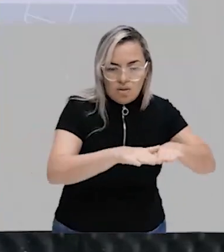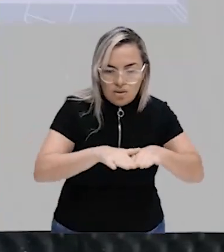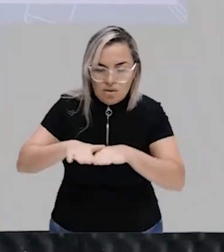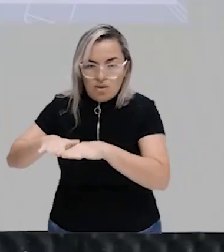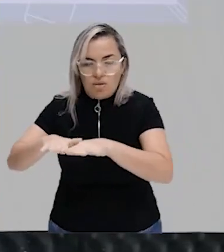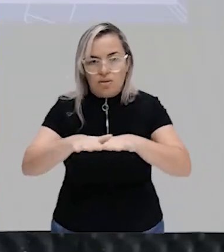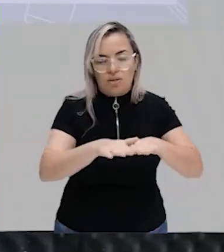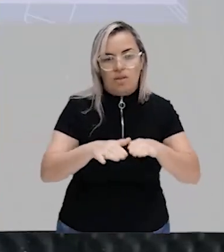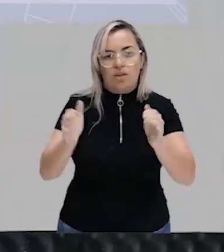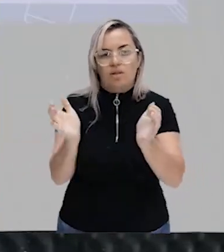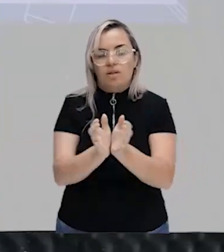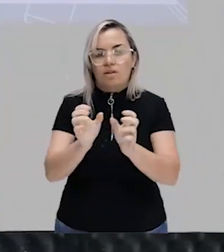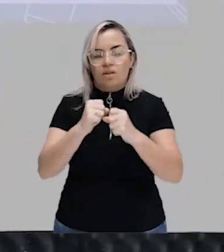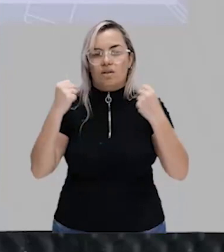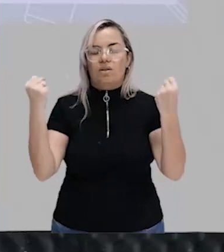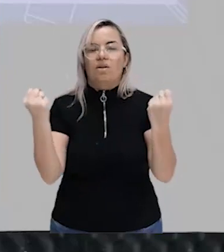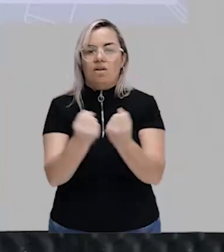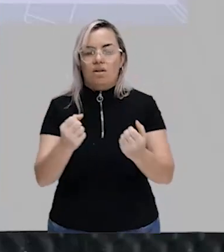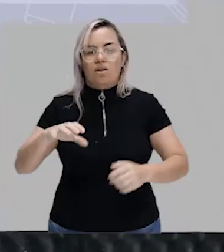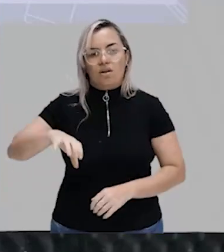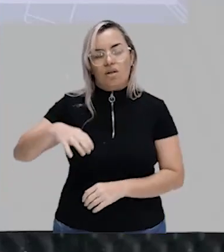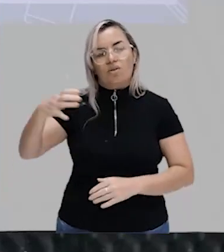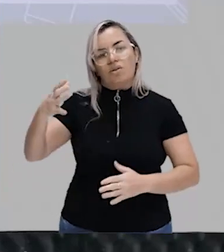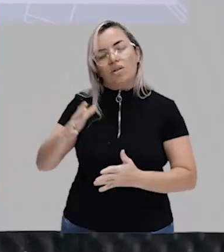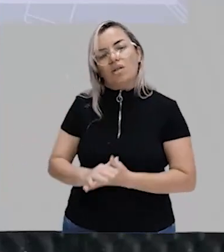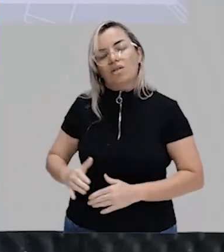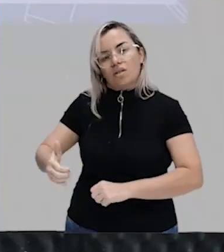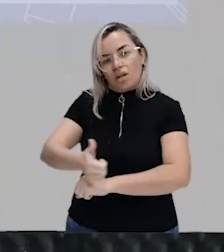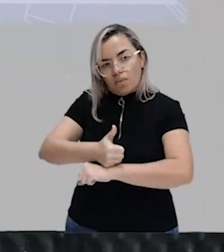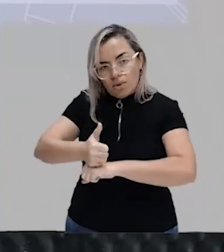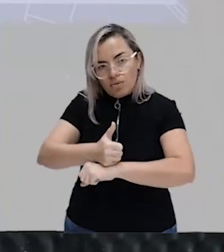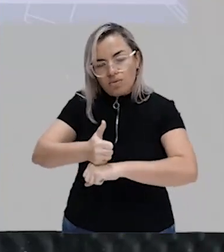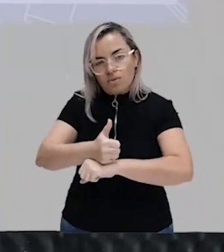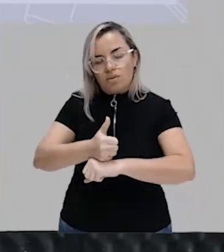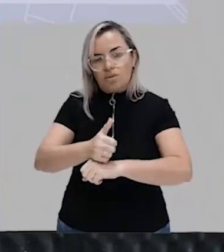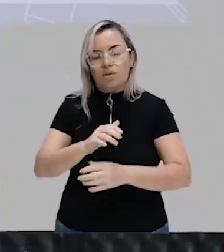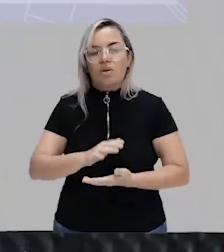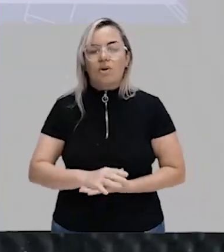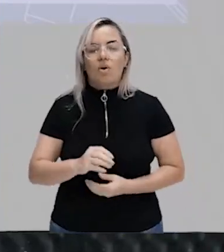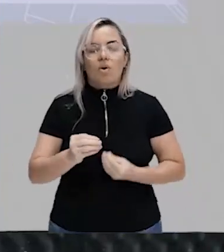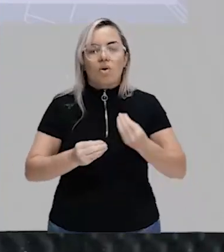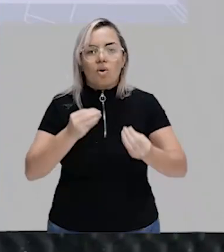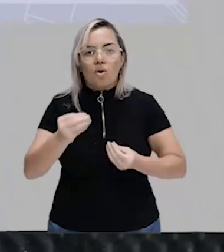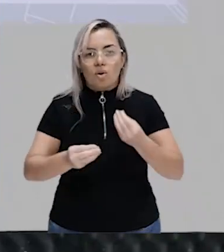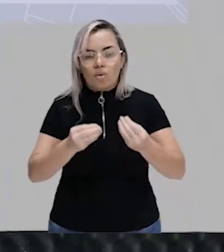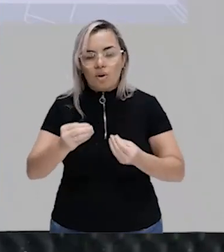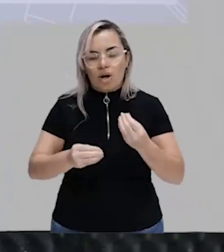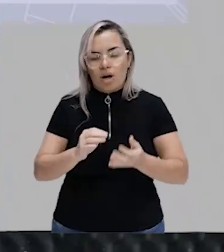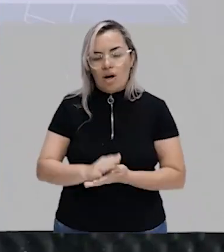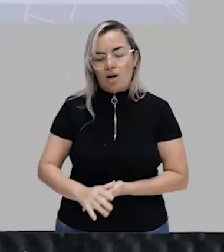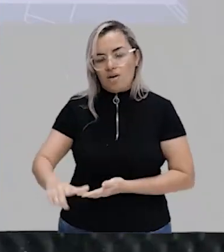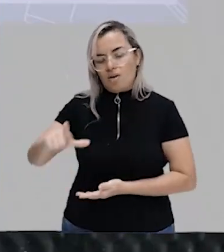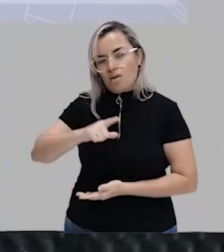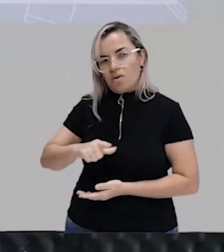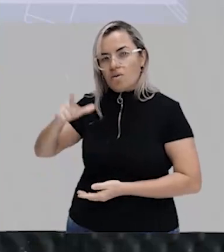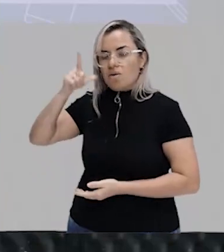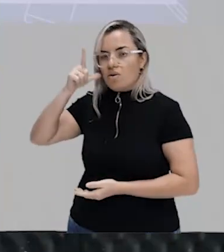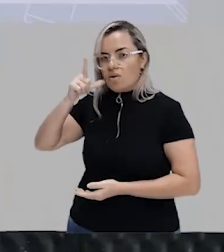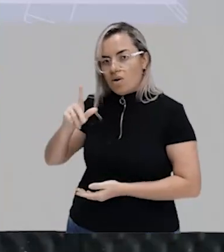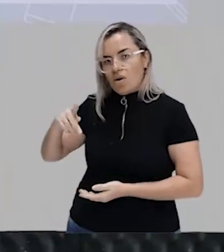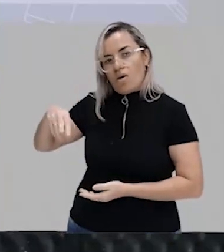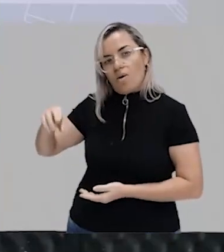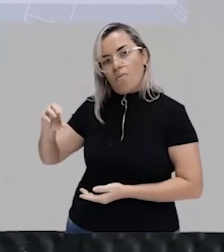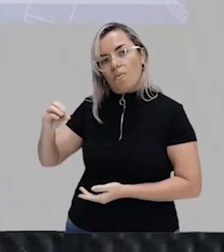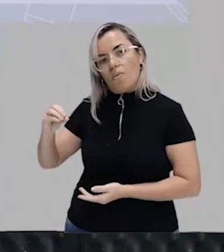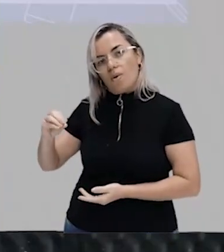É o que acontece, por exemplo, na questão profissional. Então, às vezes, a pessoa recebe uma promoção no seu trabalho, no seu